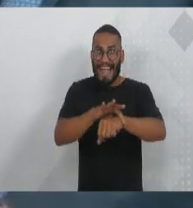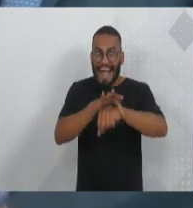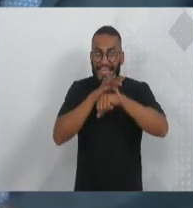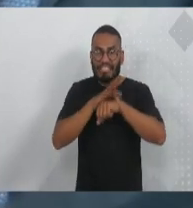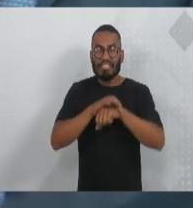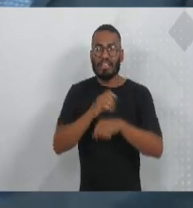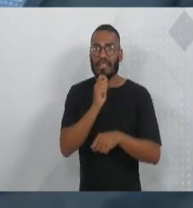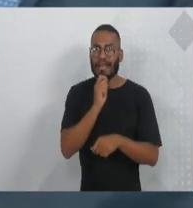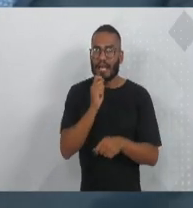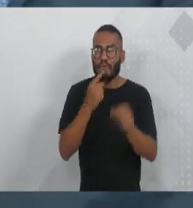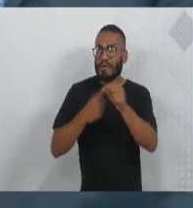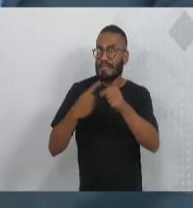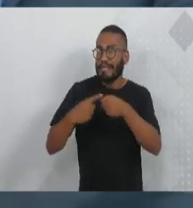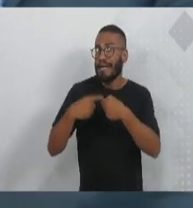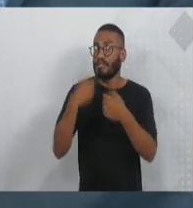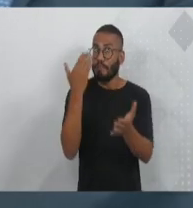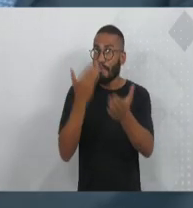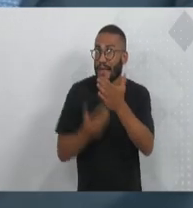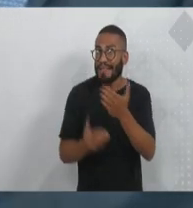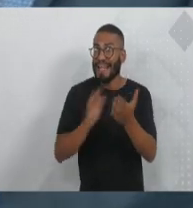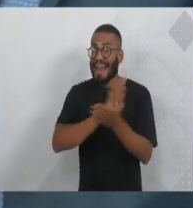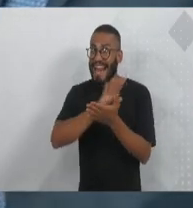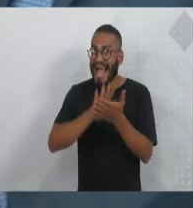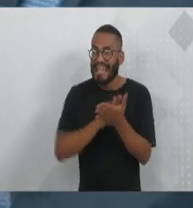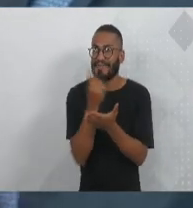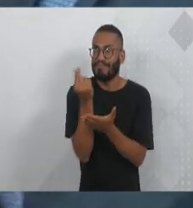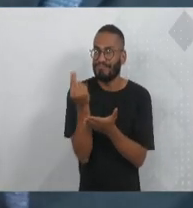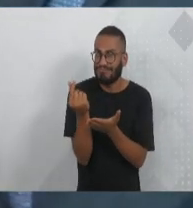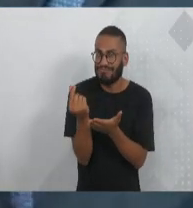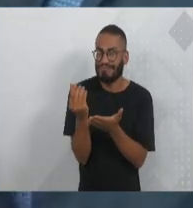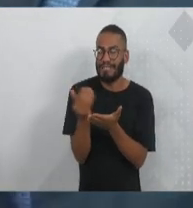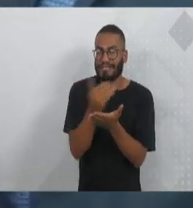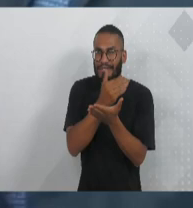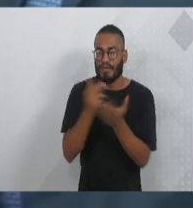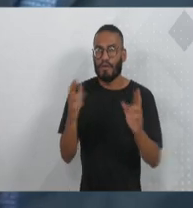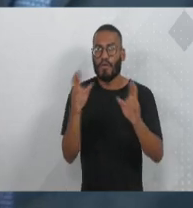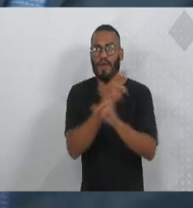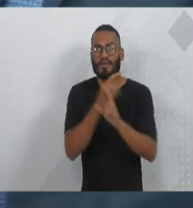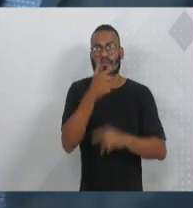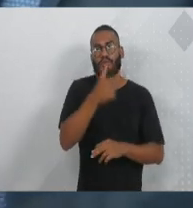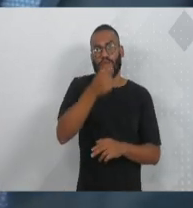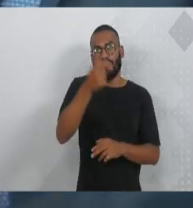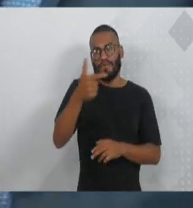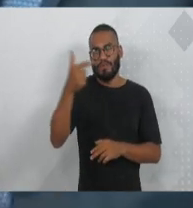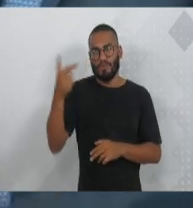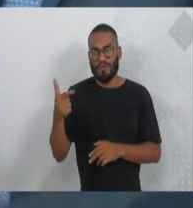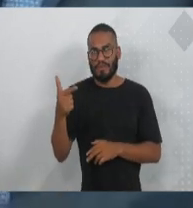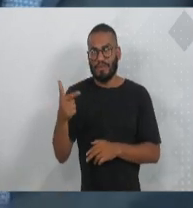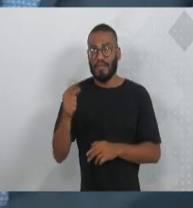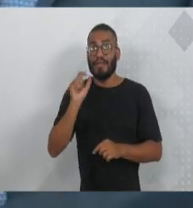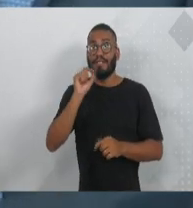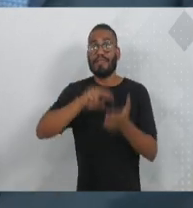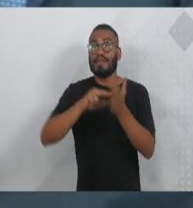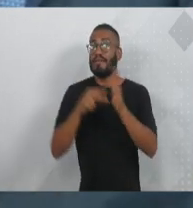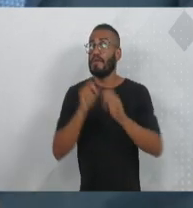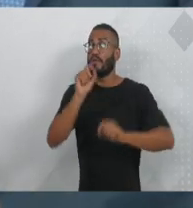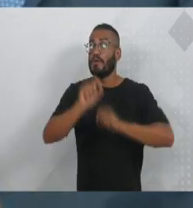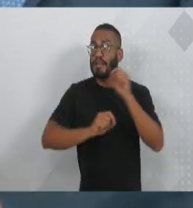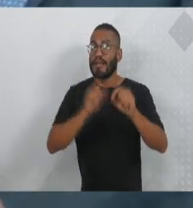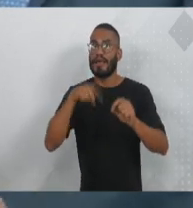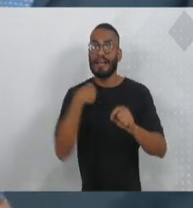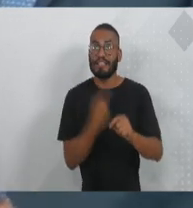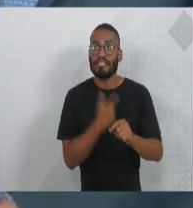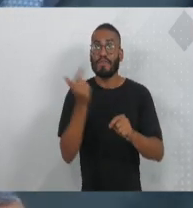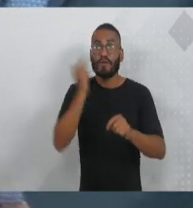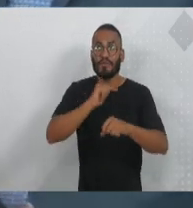nenhum município perderá nada de arrecadação em relação a 2022. Isso significa que nós vamos